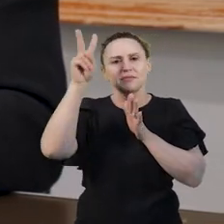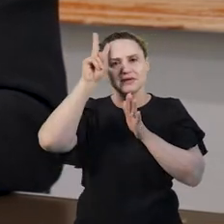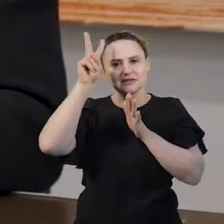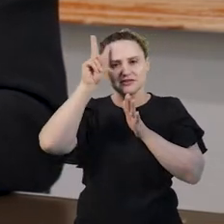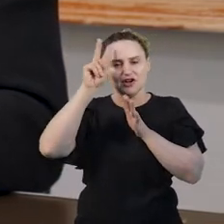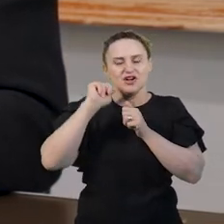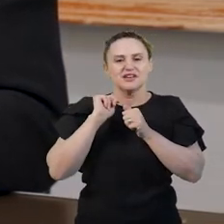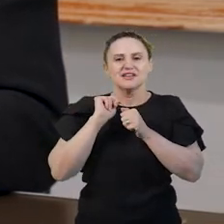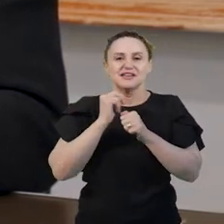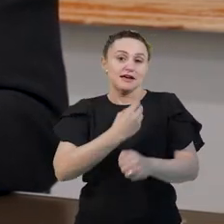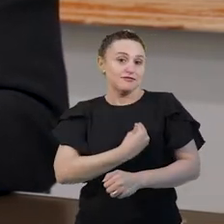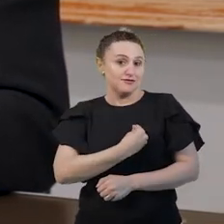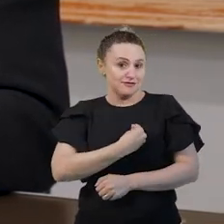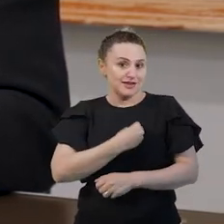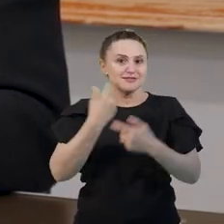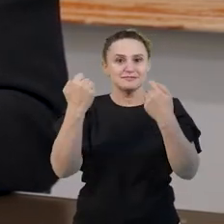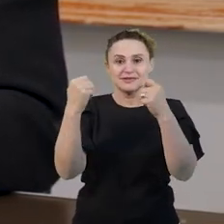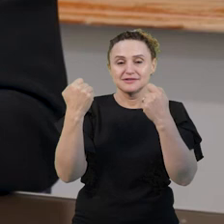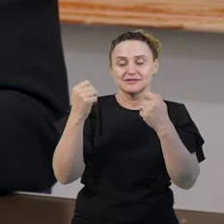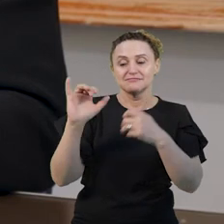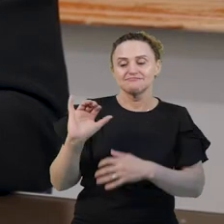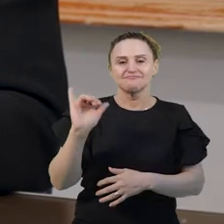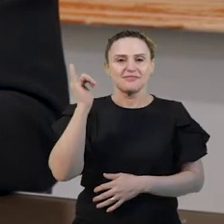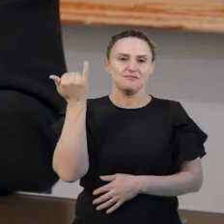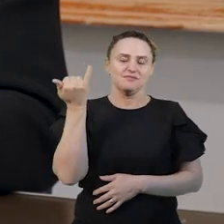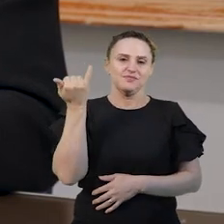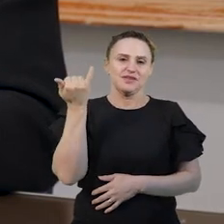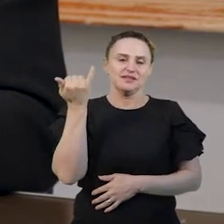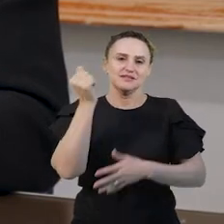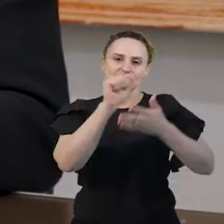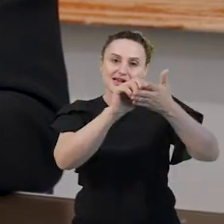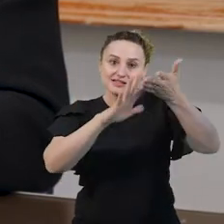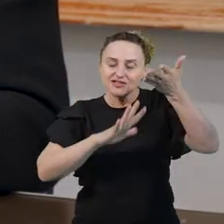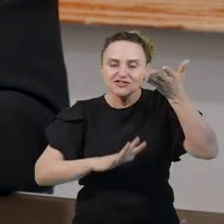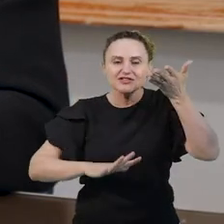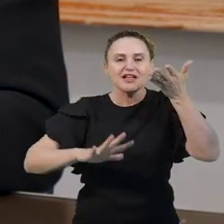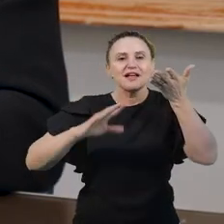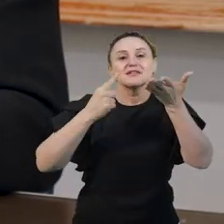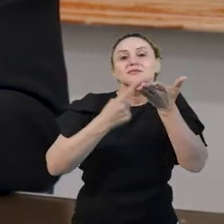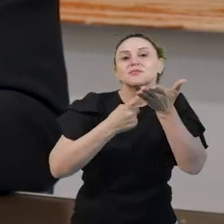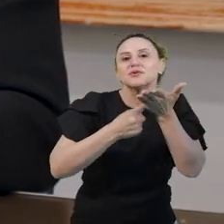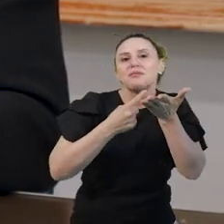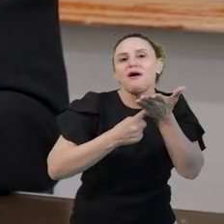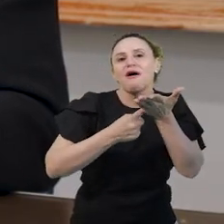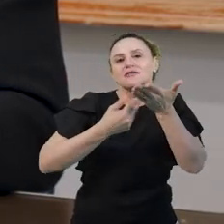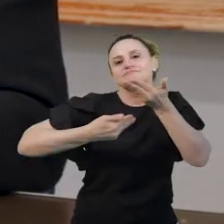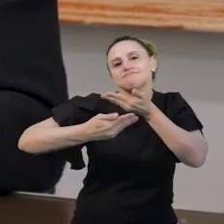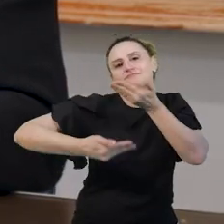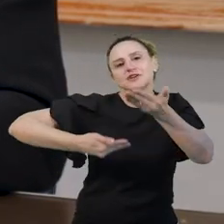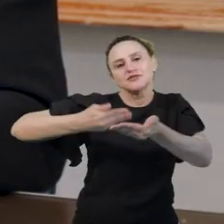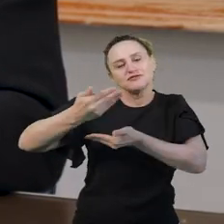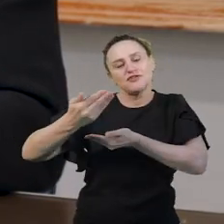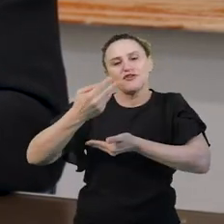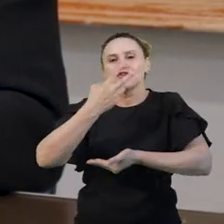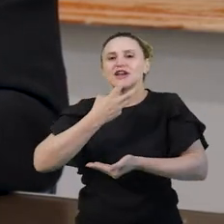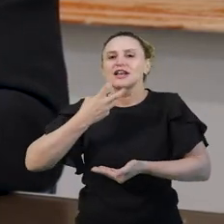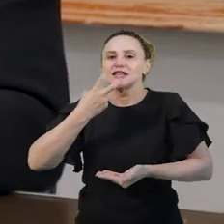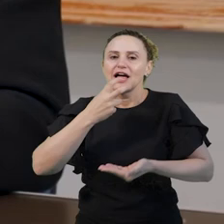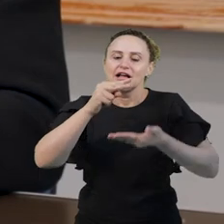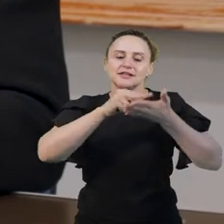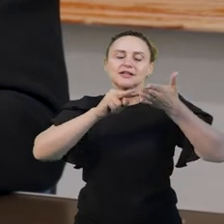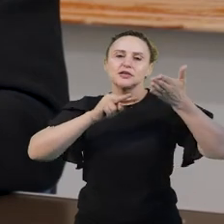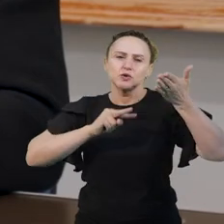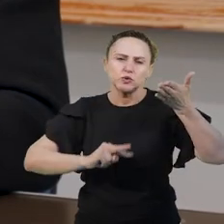precisam ser aproveitadas nas atividades, nas propostas que envolvem a oralidade, a leitura e a escrita,